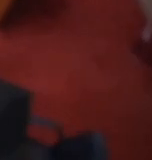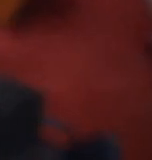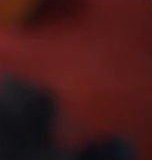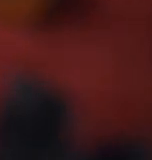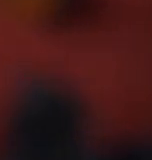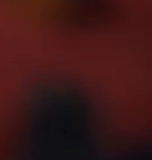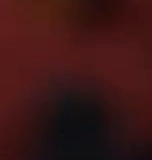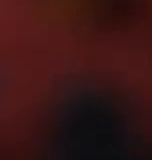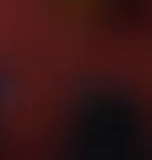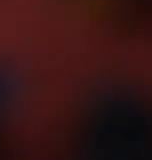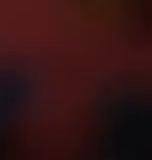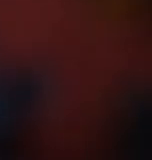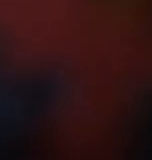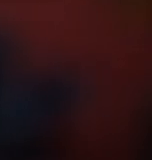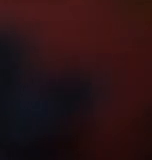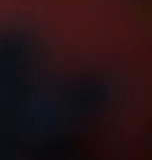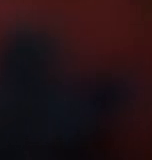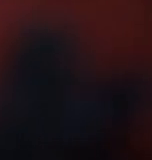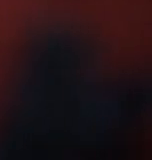sessão. FIPE, FIPE, FIPE, FIPE, FIPE, FIPE,